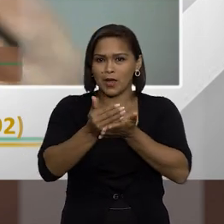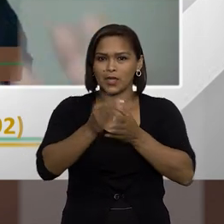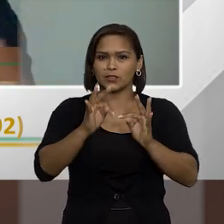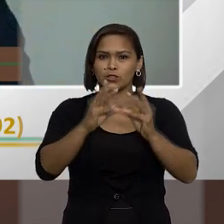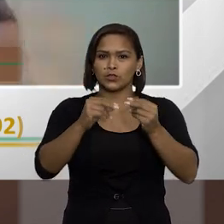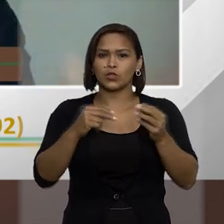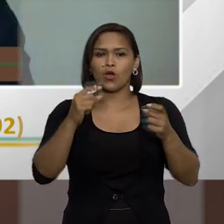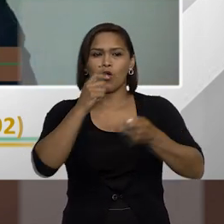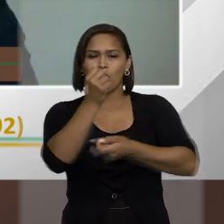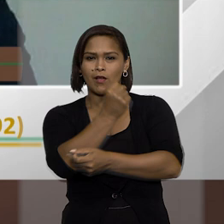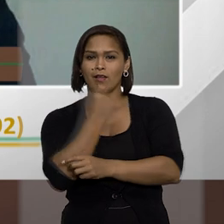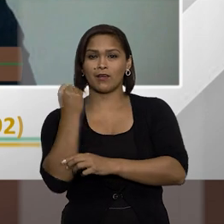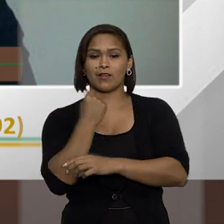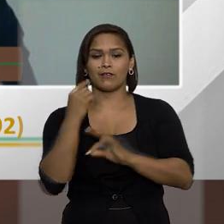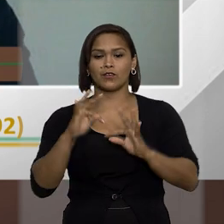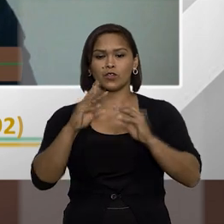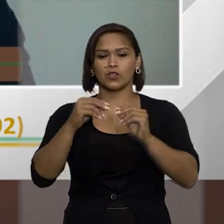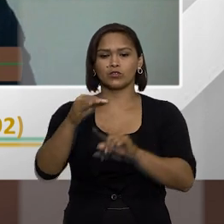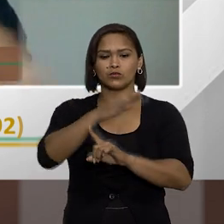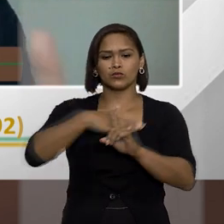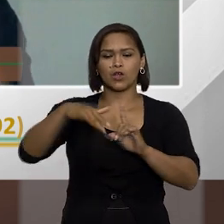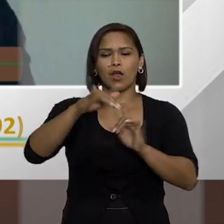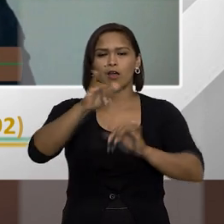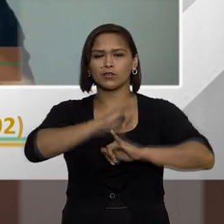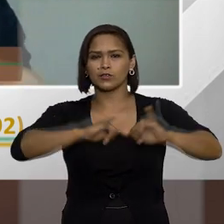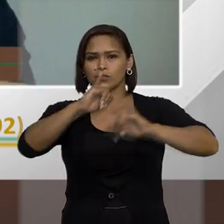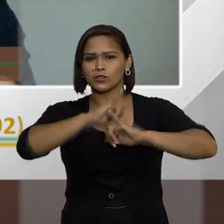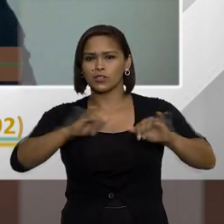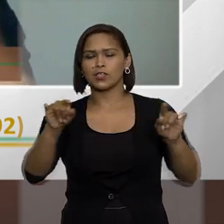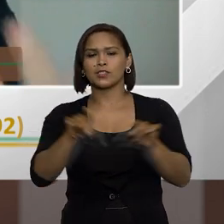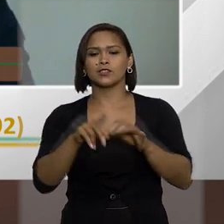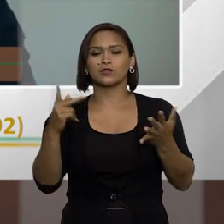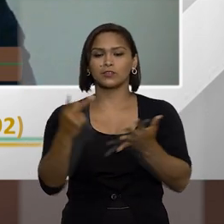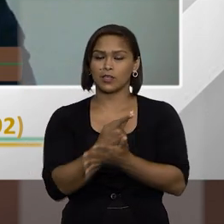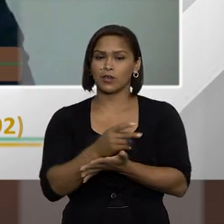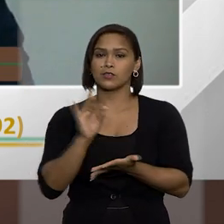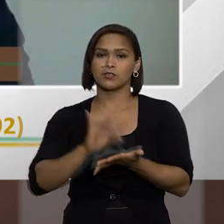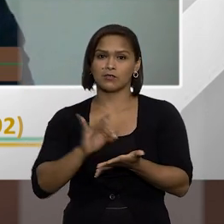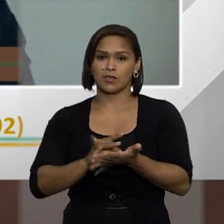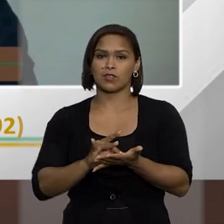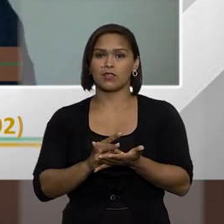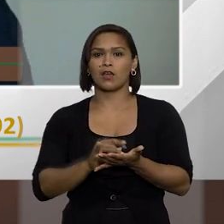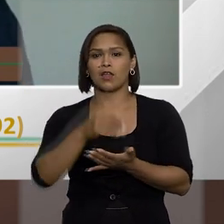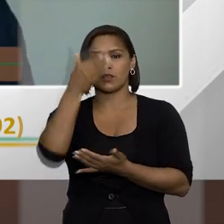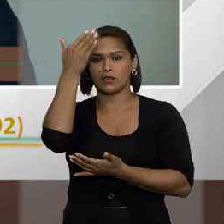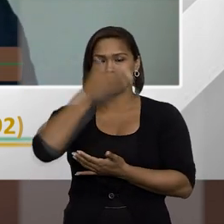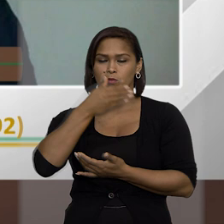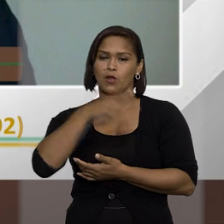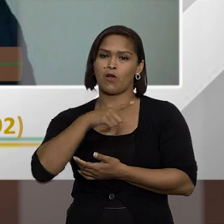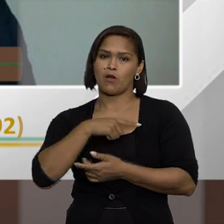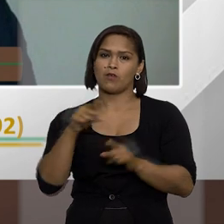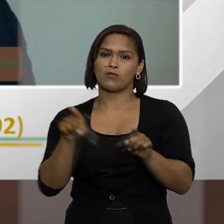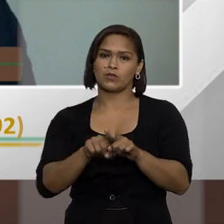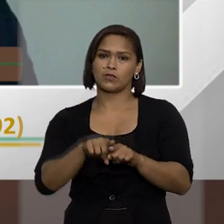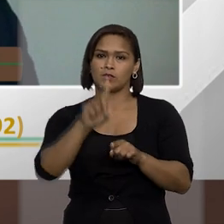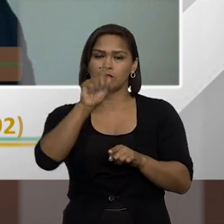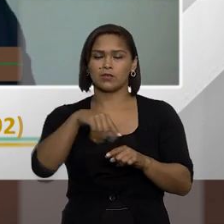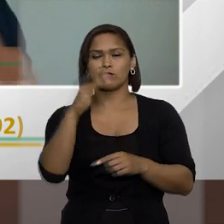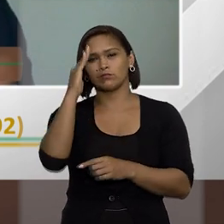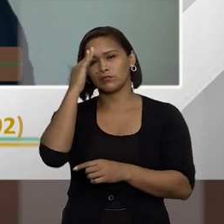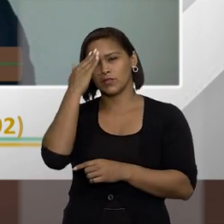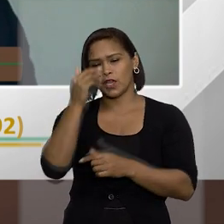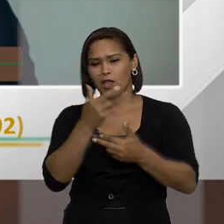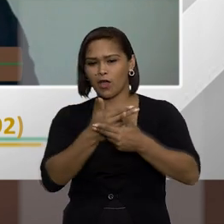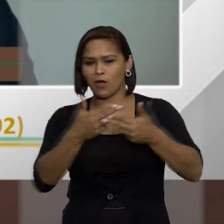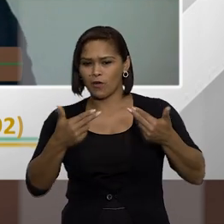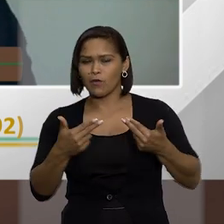circunstâncias que gravitam ali em torno das notícias, dos fatos que são alegados e é por esse motivo que entende